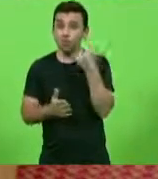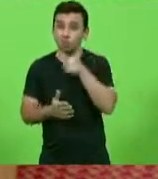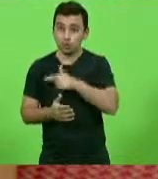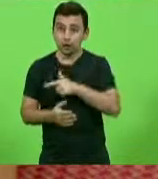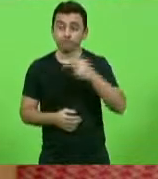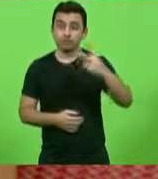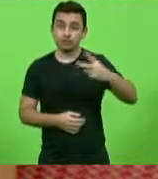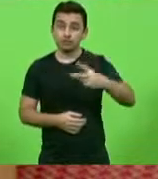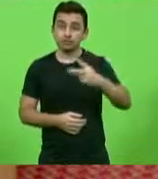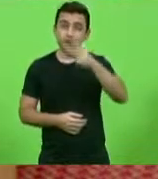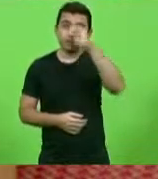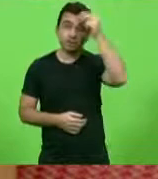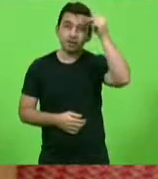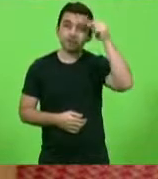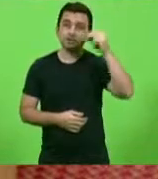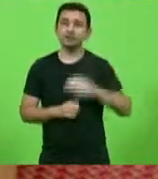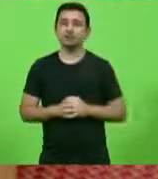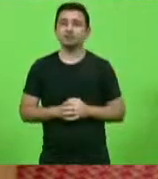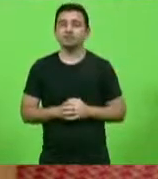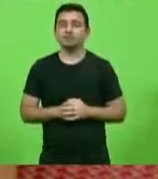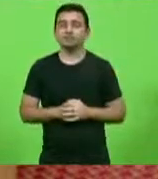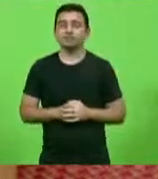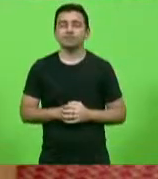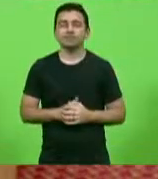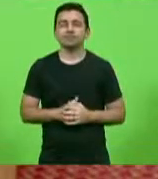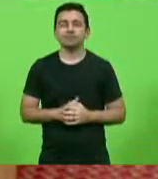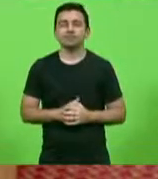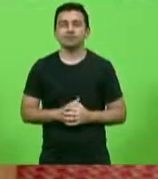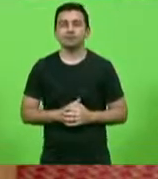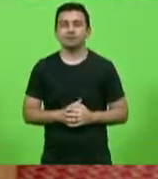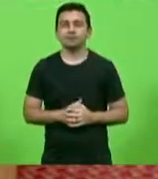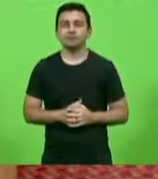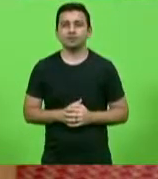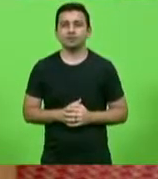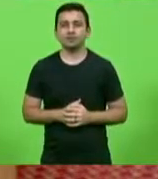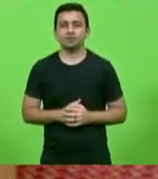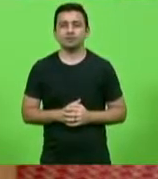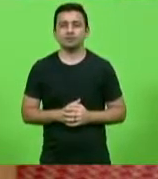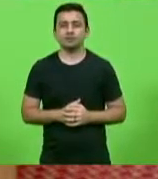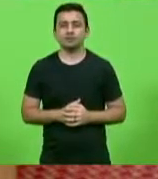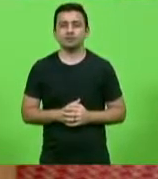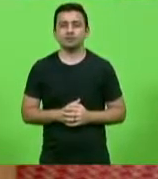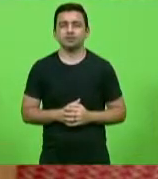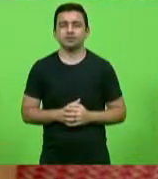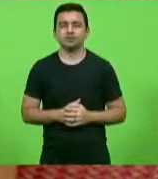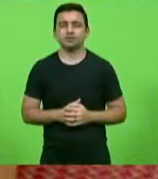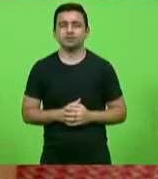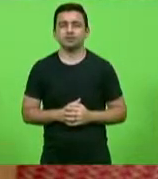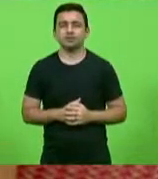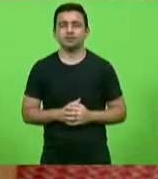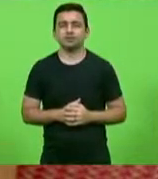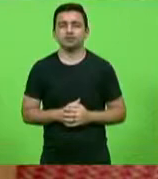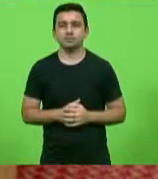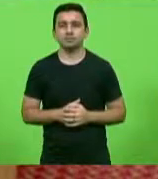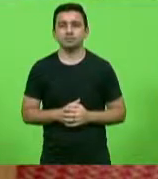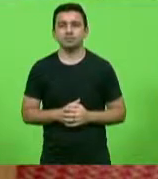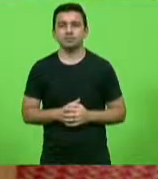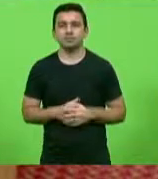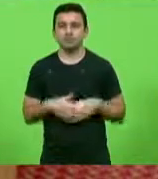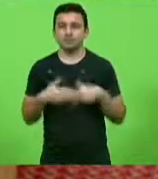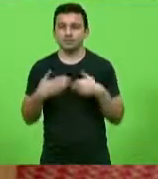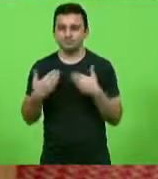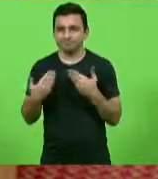-prefeito. Tio Elias, eu tenho uma história... Mais tinta, segundo deputado. Com a